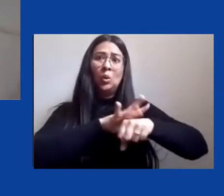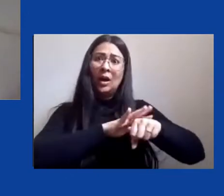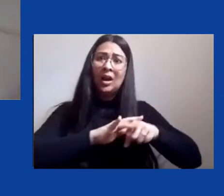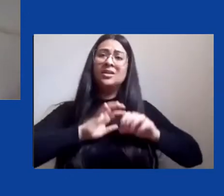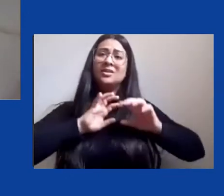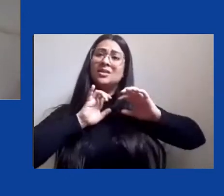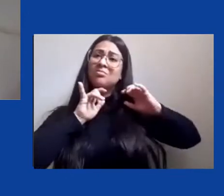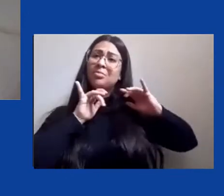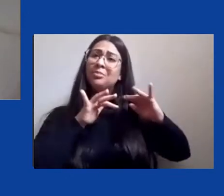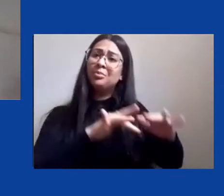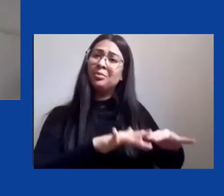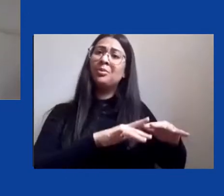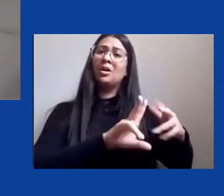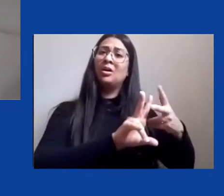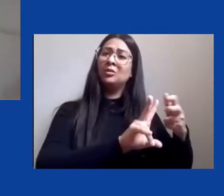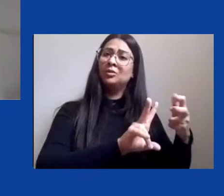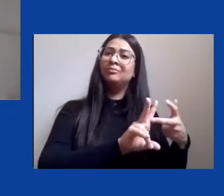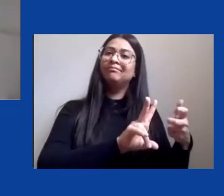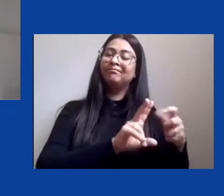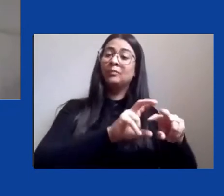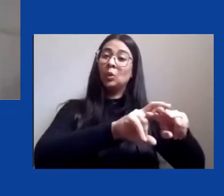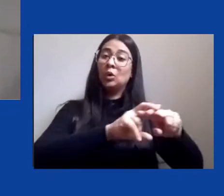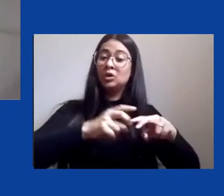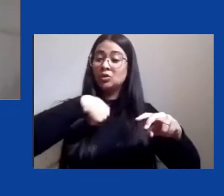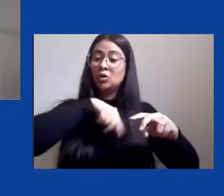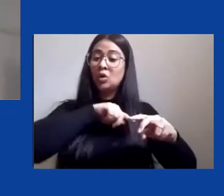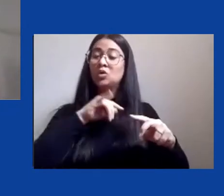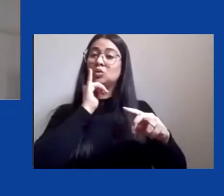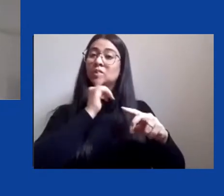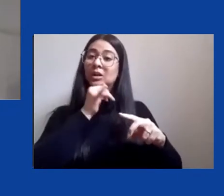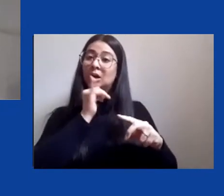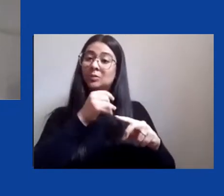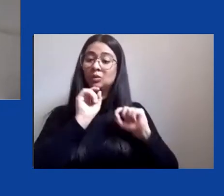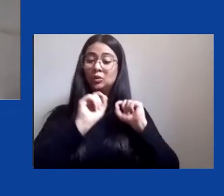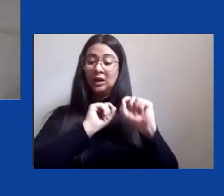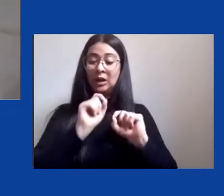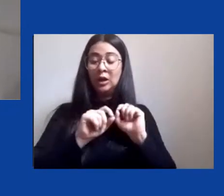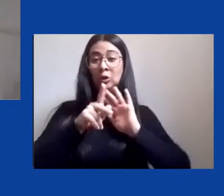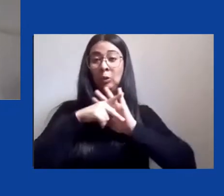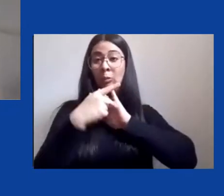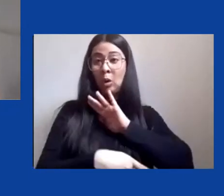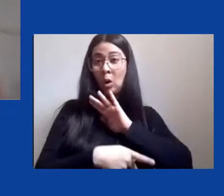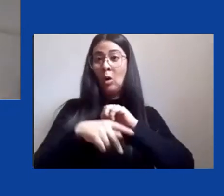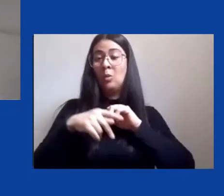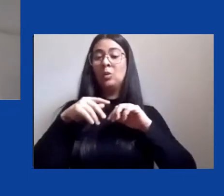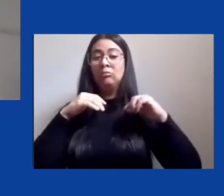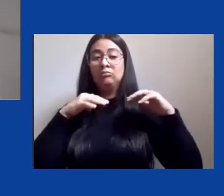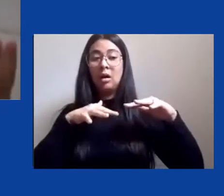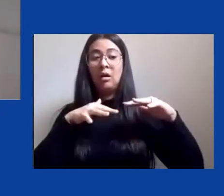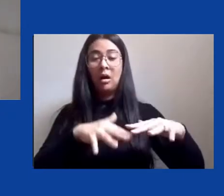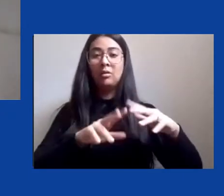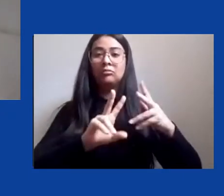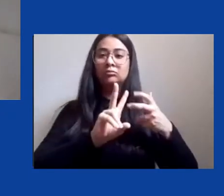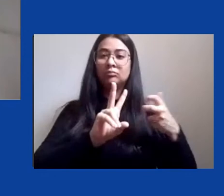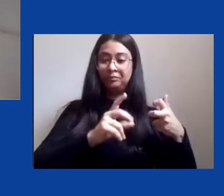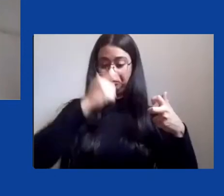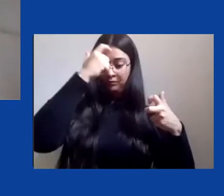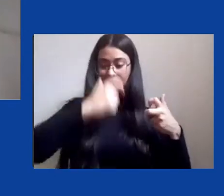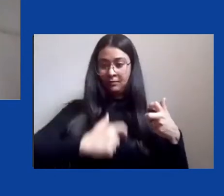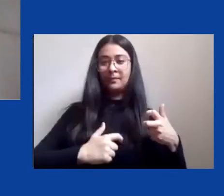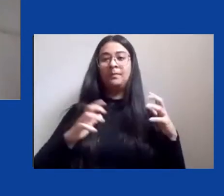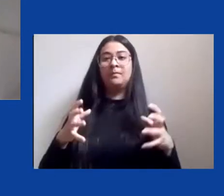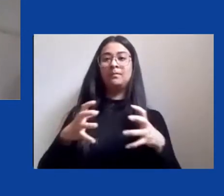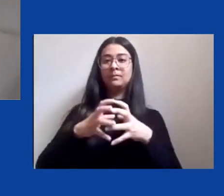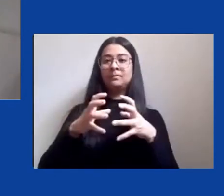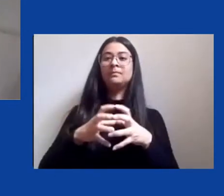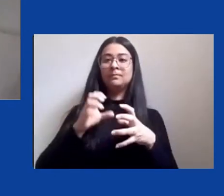relatado muito dentro das nossas falas no próprio movimento indígena que nos constitui como sujeitos coletivos eu acho que